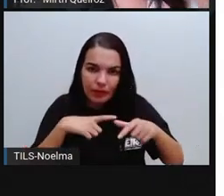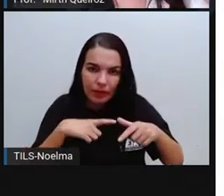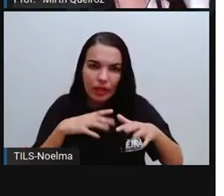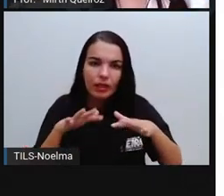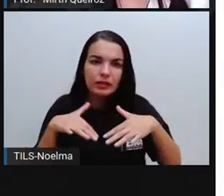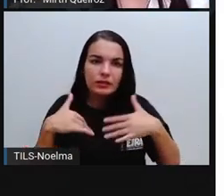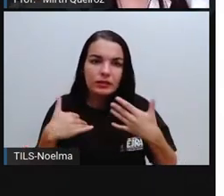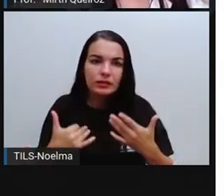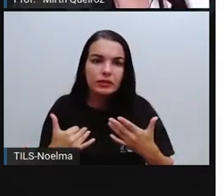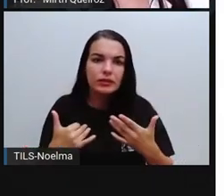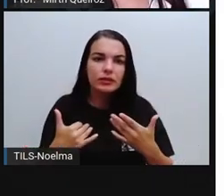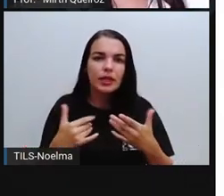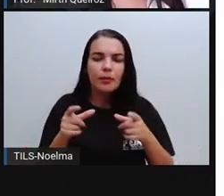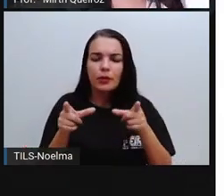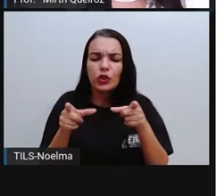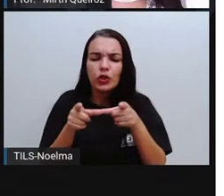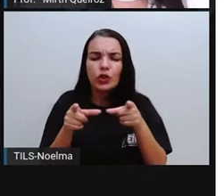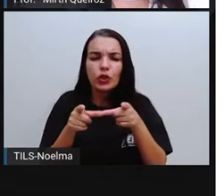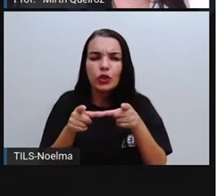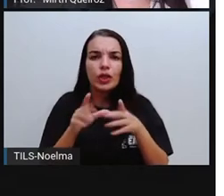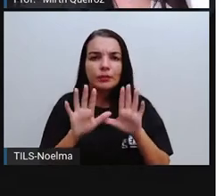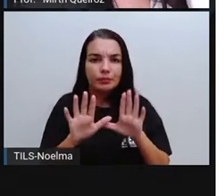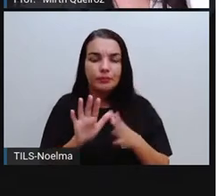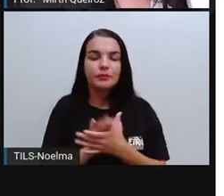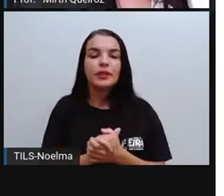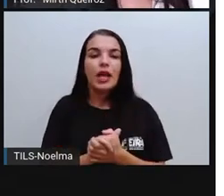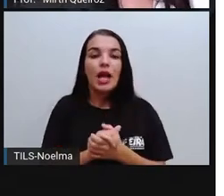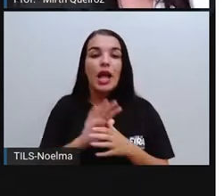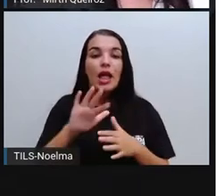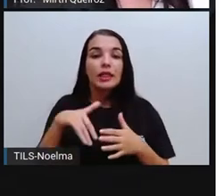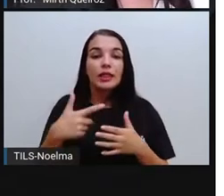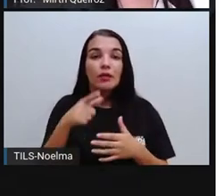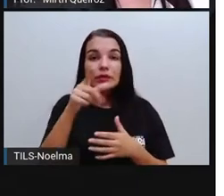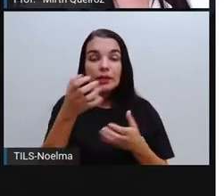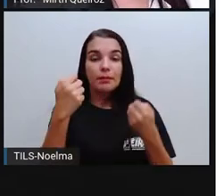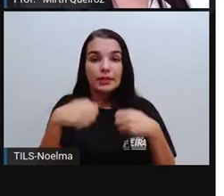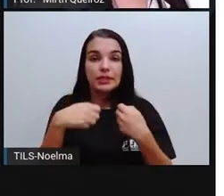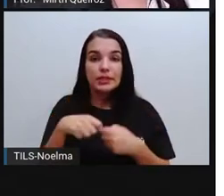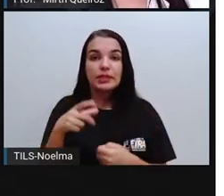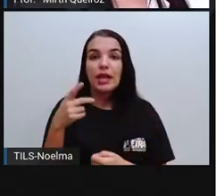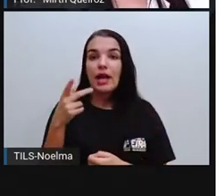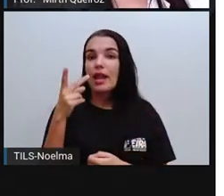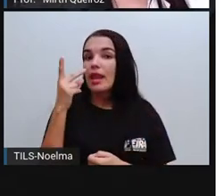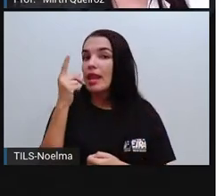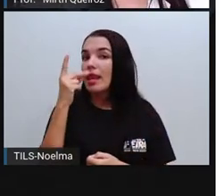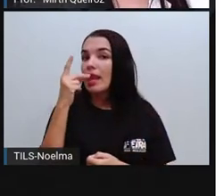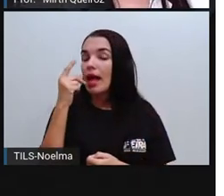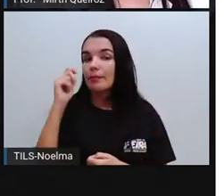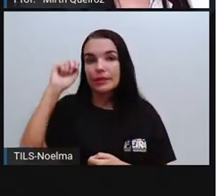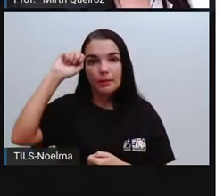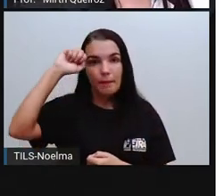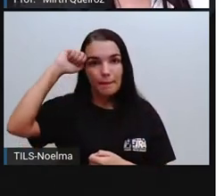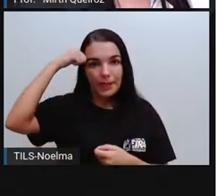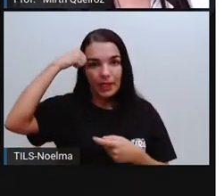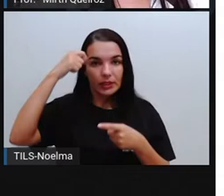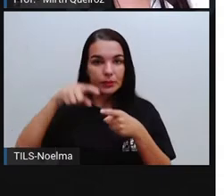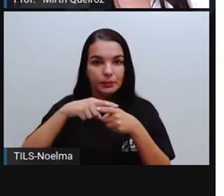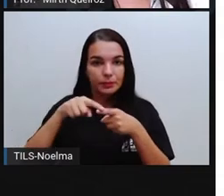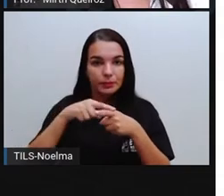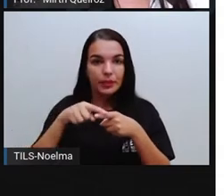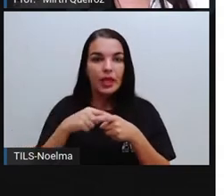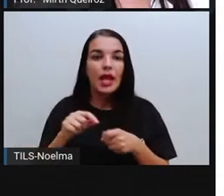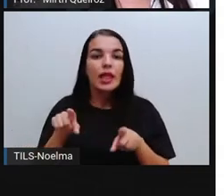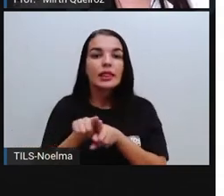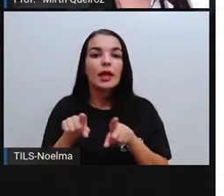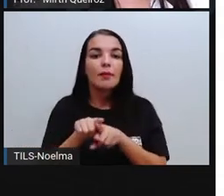Essa bandeja, ela é pequena, ela não é grande, não. Lápis preto, que é esse lápis de escrever. Tinta guache